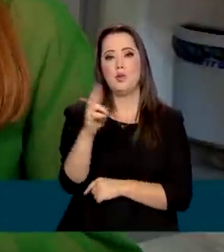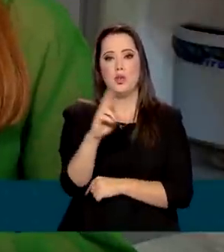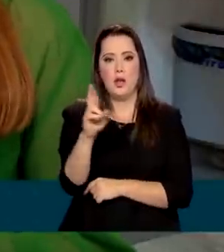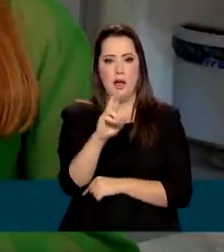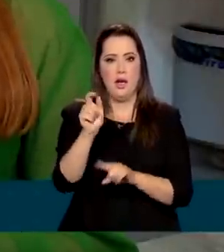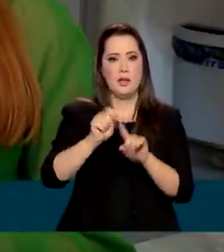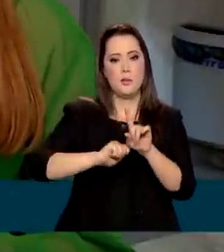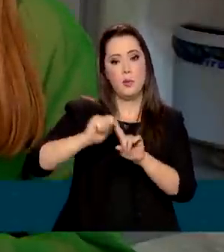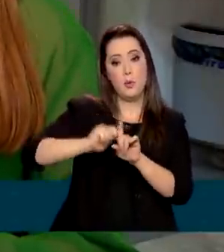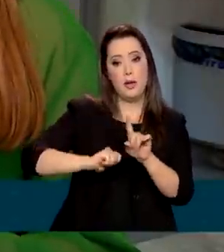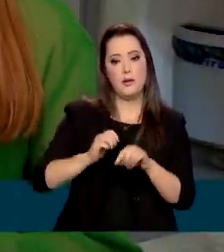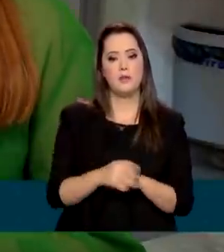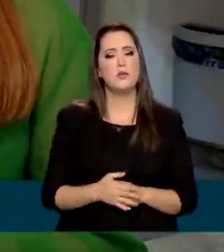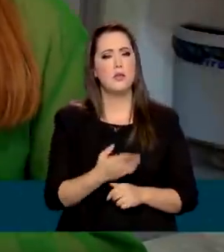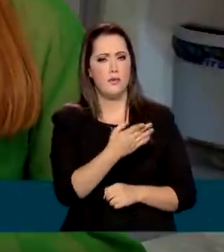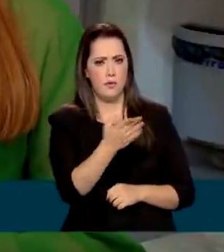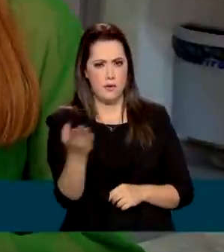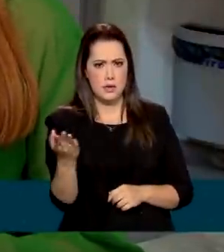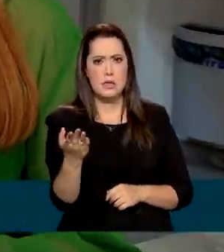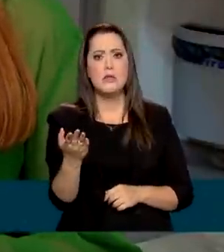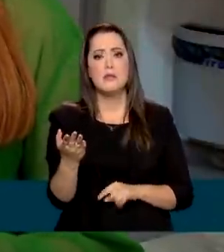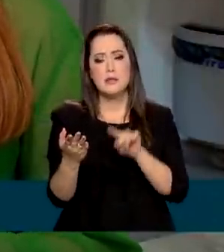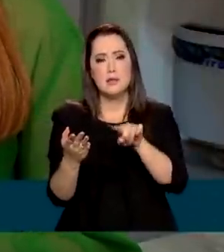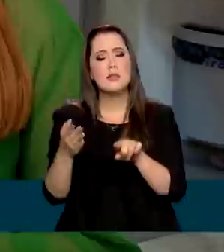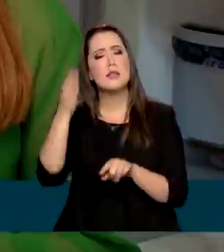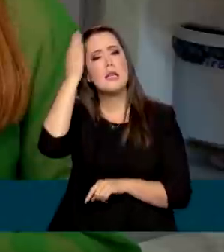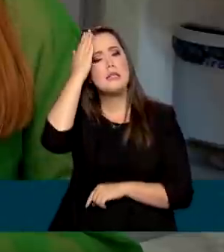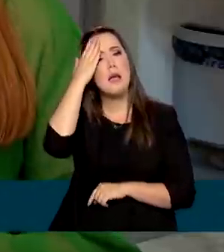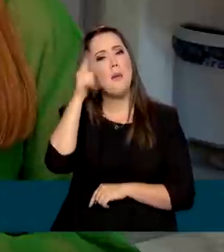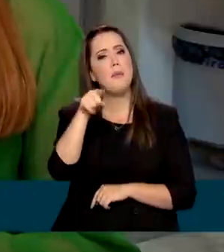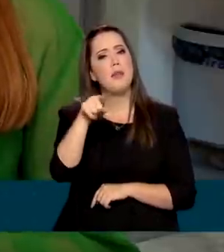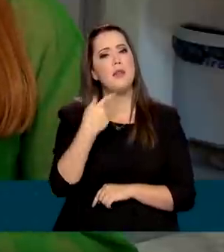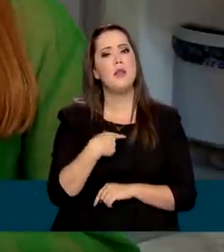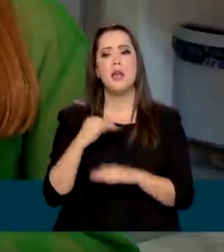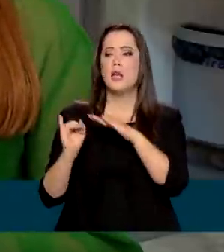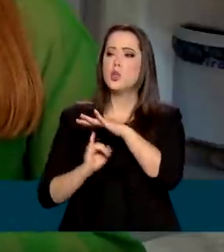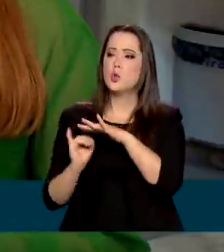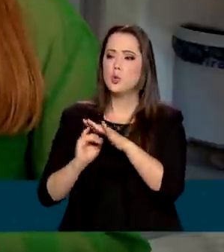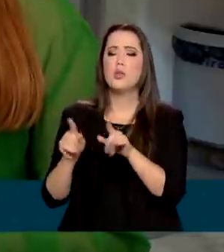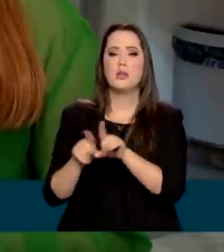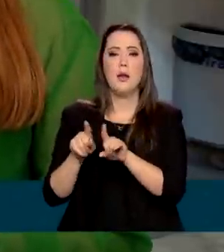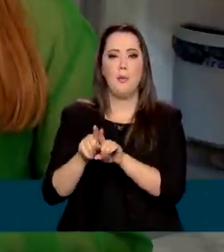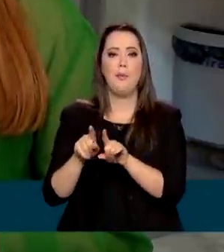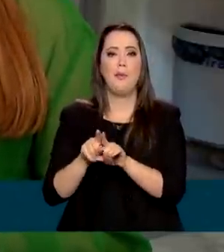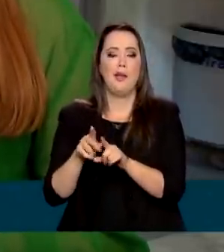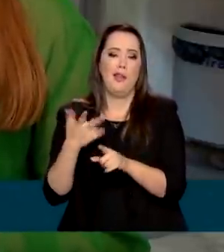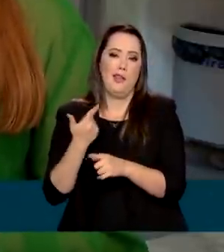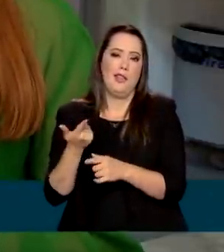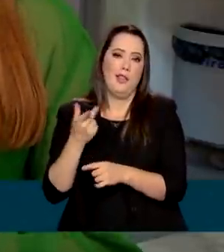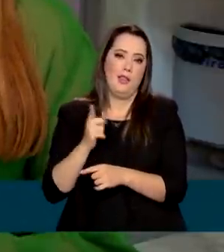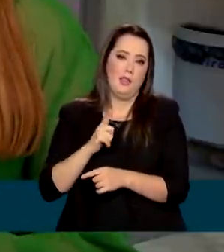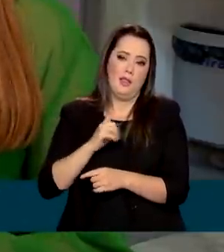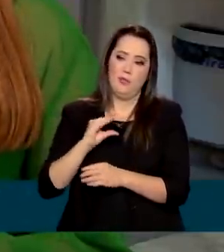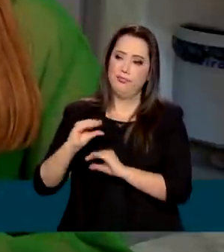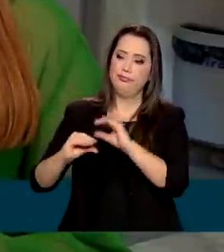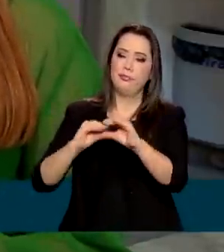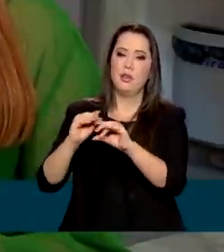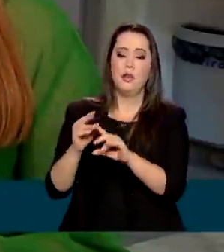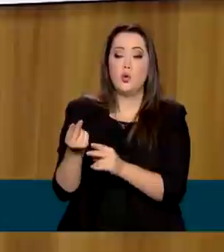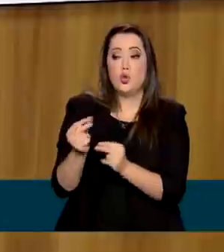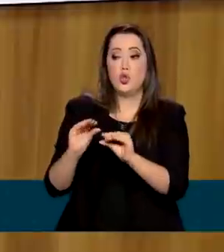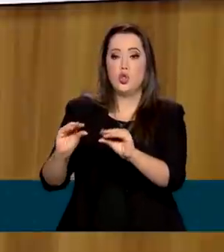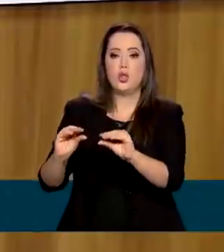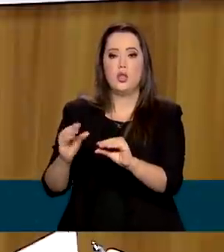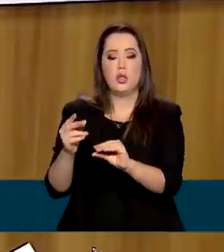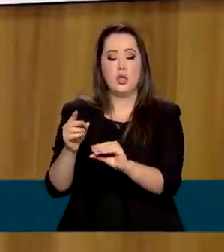você sabia que as instituições também ganham sem fazer nenhuma aposta? É o chamado repasse social.